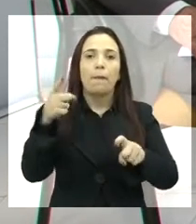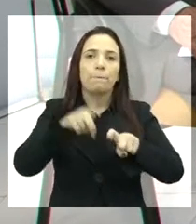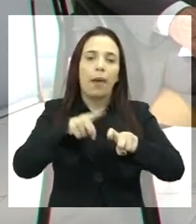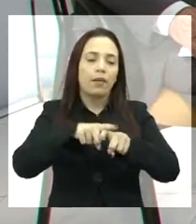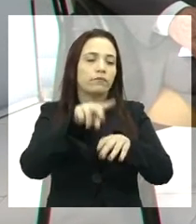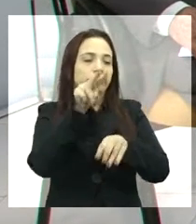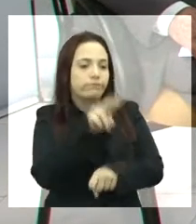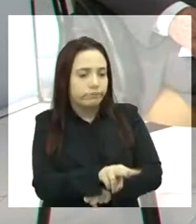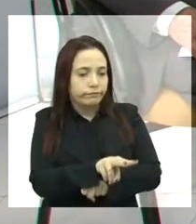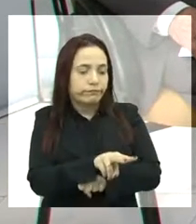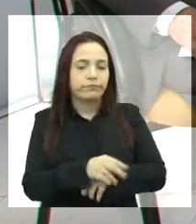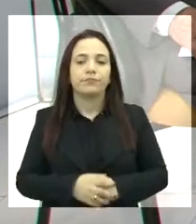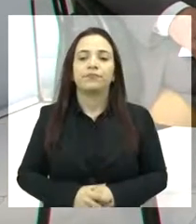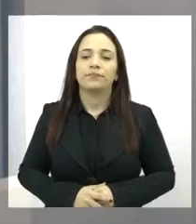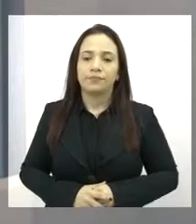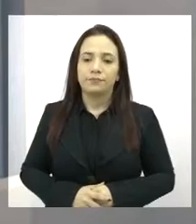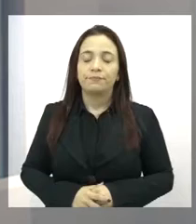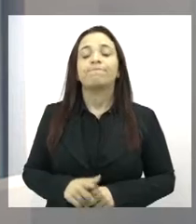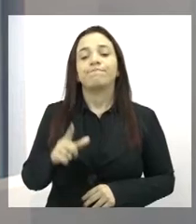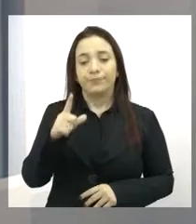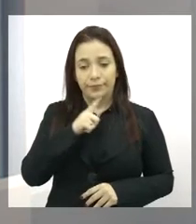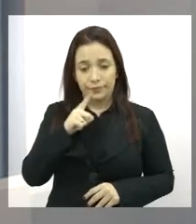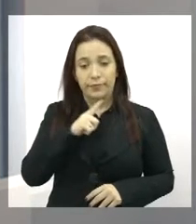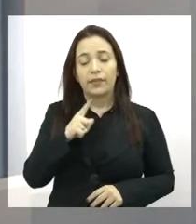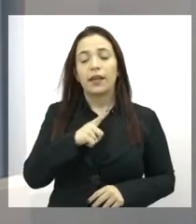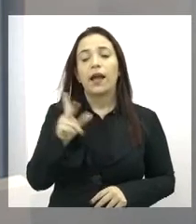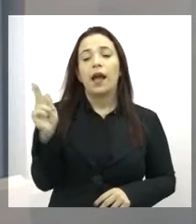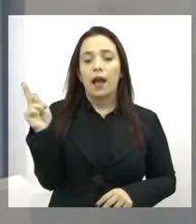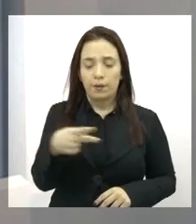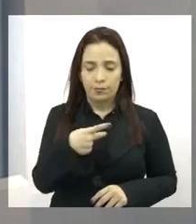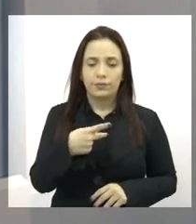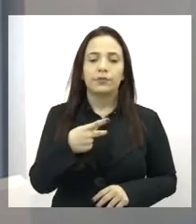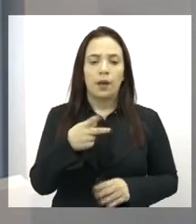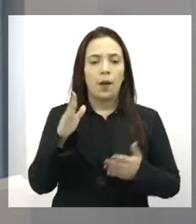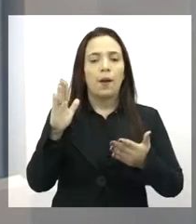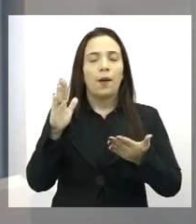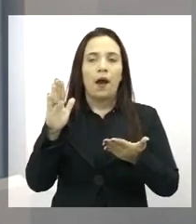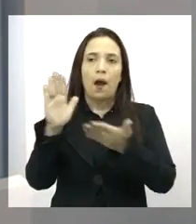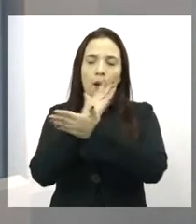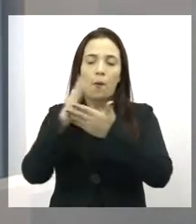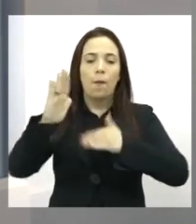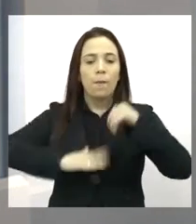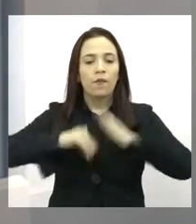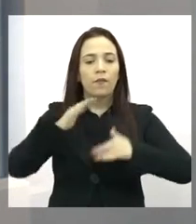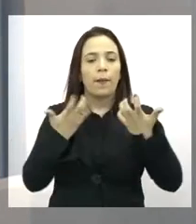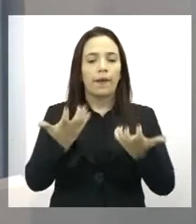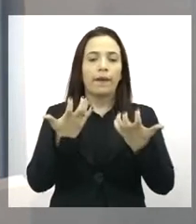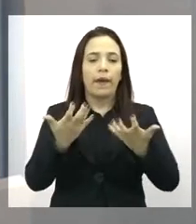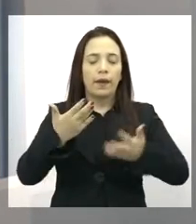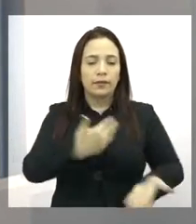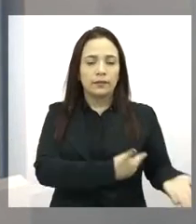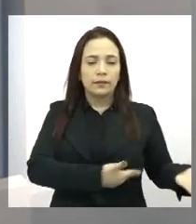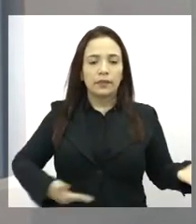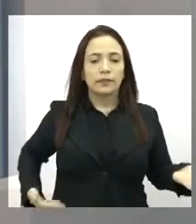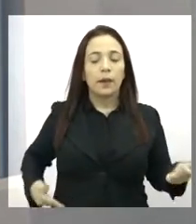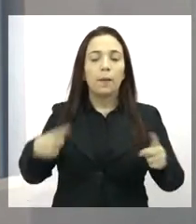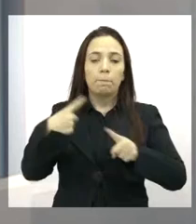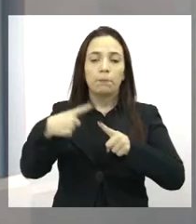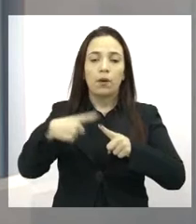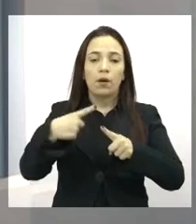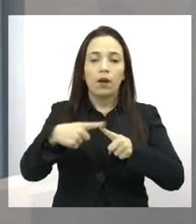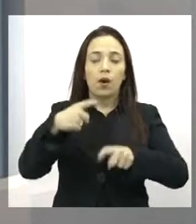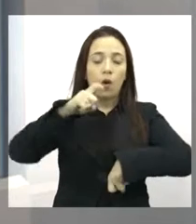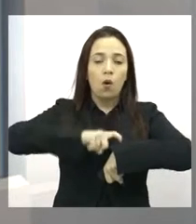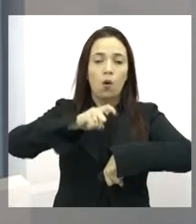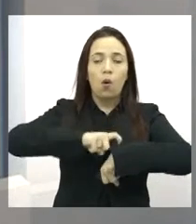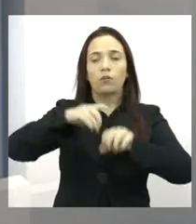esse tempo todo, seria isso? É, existe isso também, né? Muitos profissionais optam pela cesárea porque a agenda, de acordo com